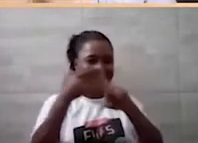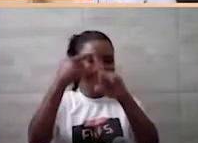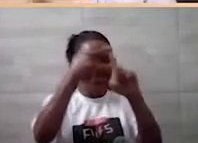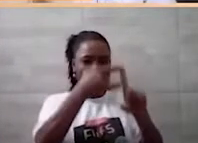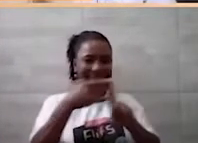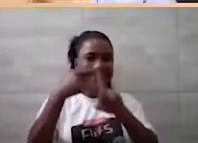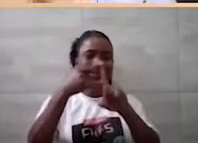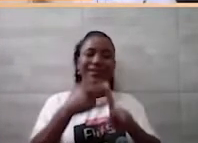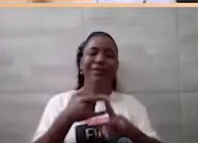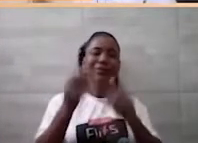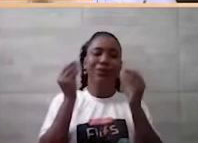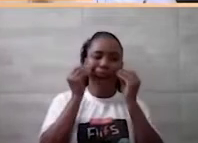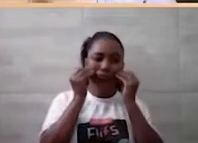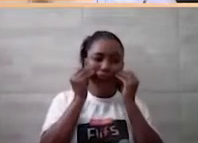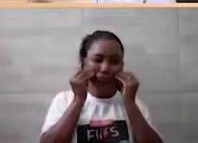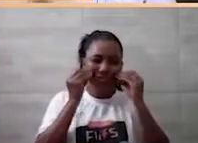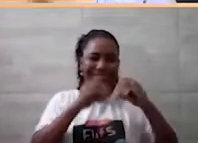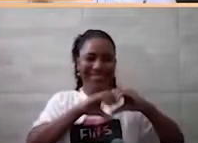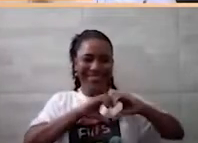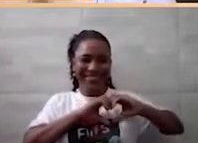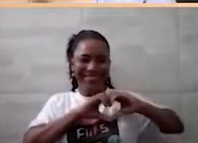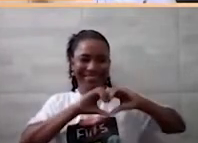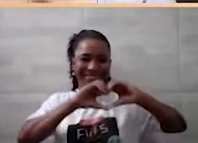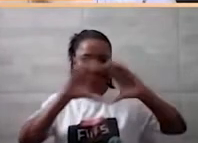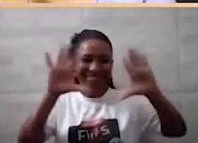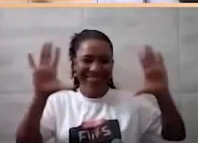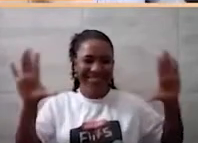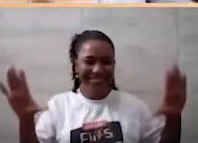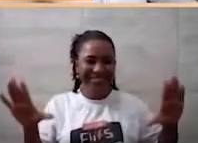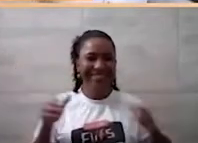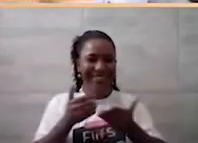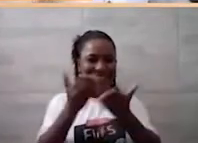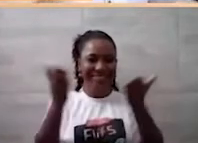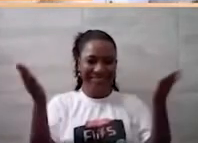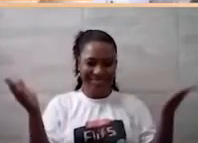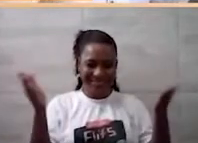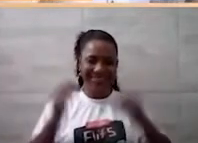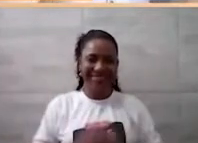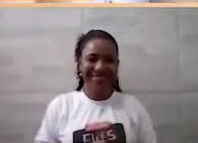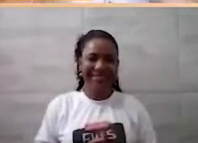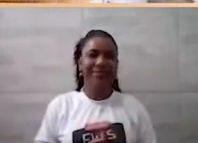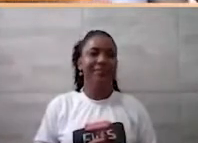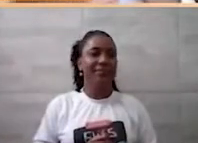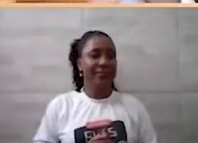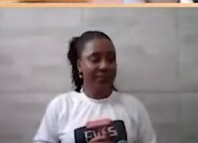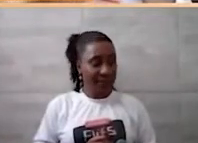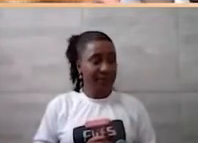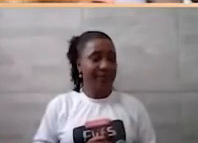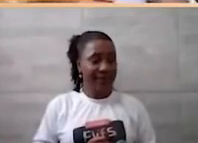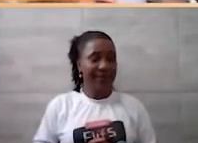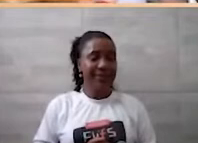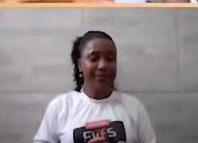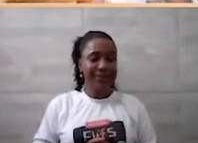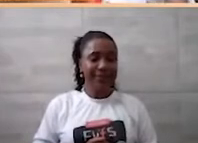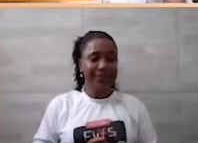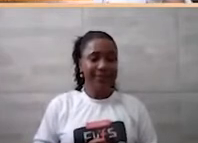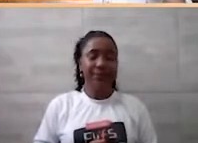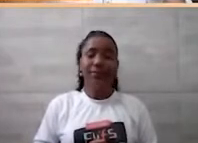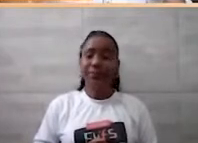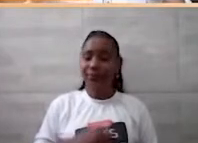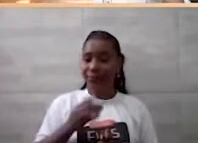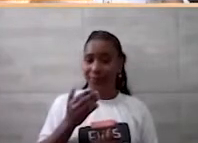de todo mundo aí, viu? Aí, um beijo de Ricardo aí, gente. Está vendo o Paloma, o Araújo. Então, vamos lá. Lala,